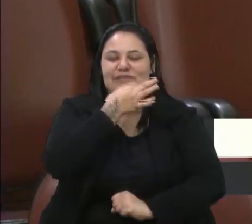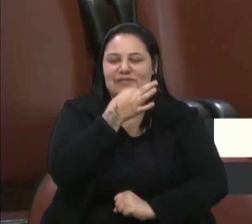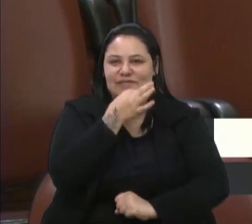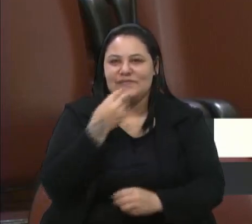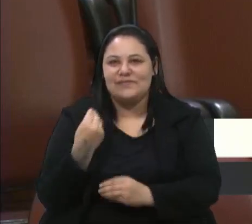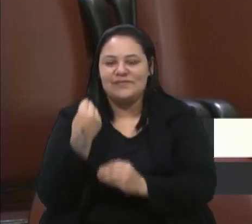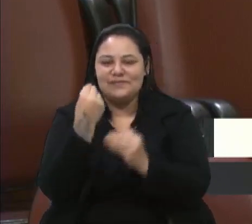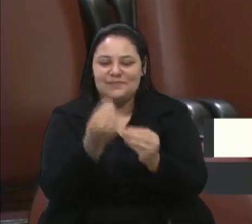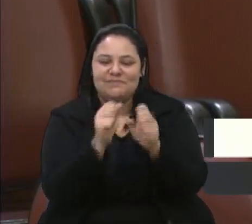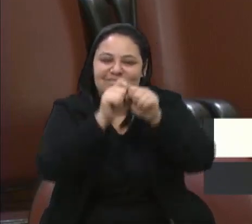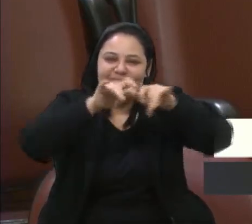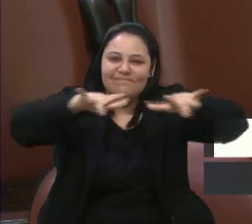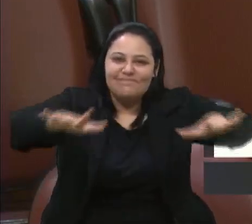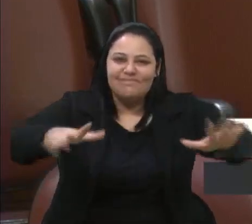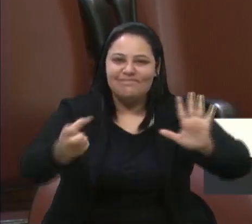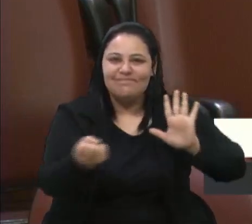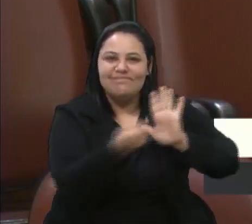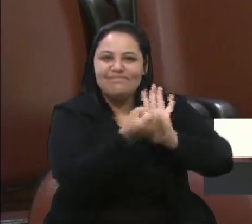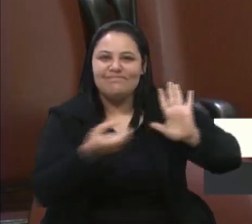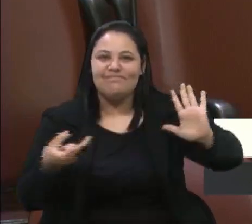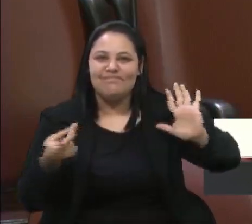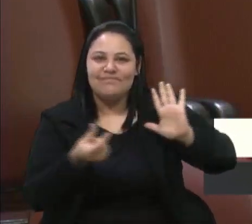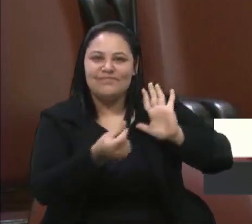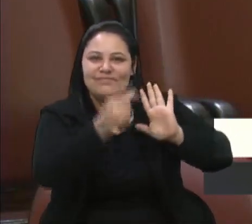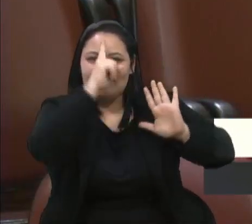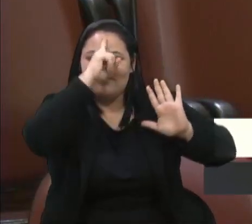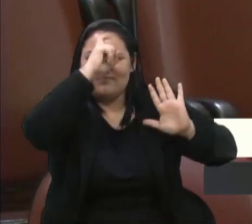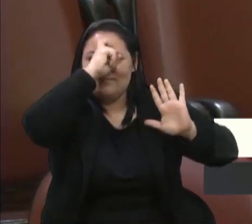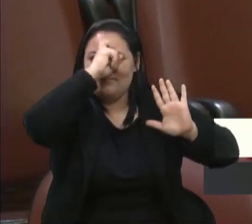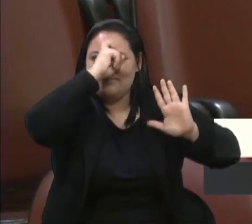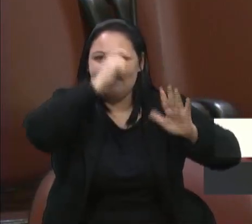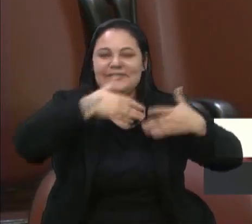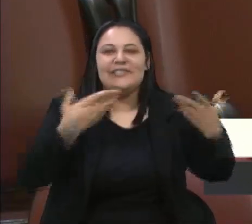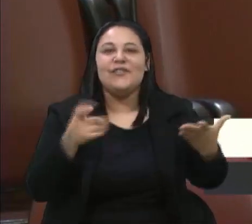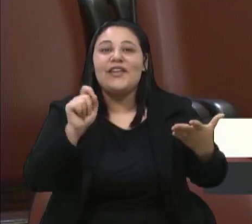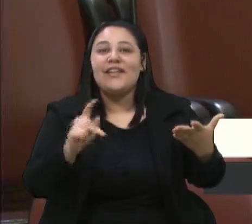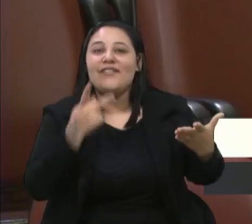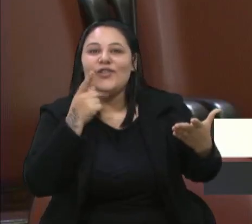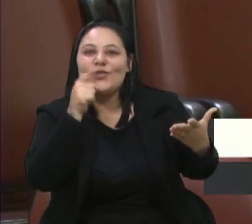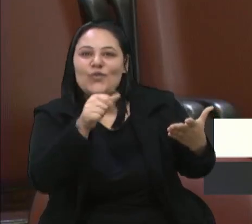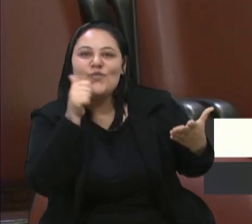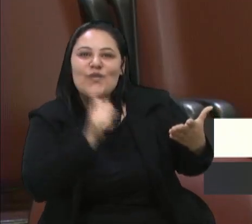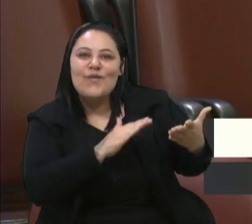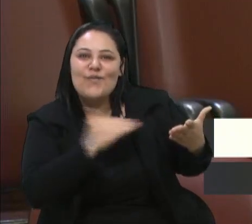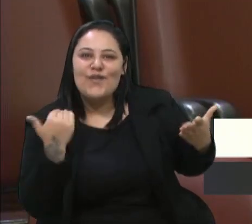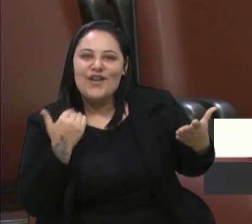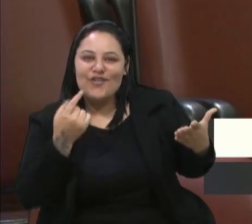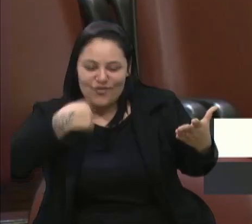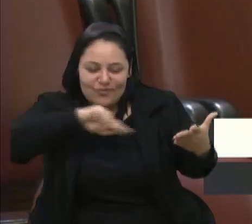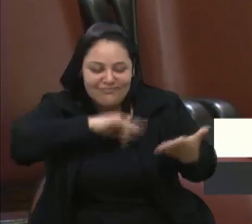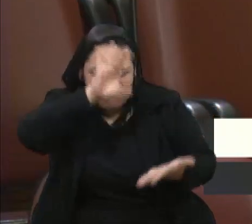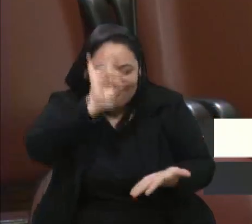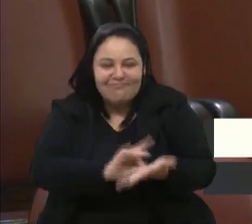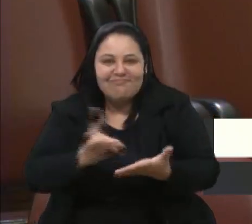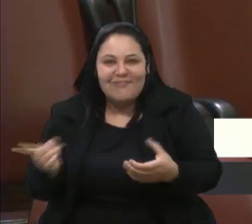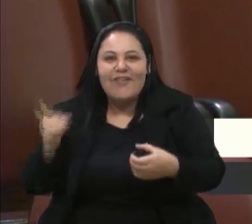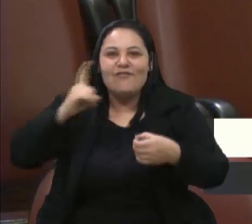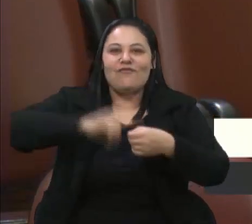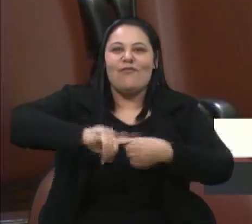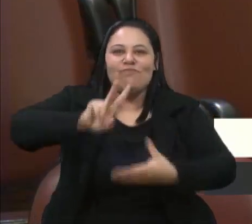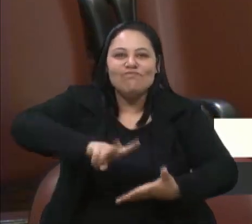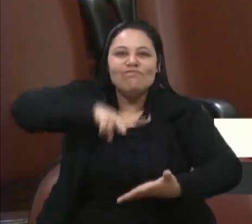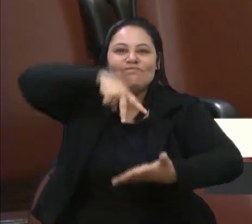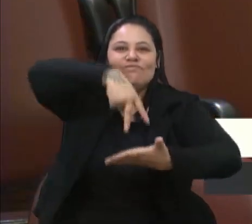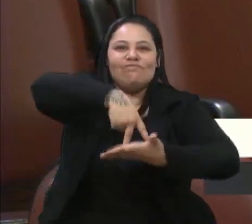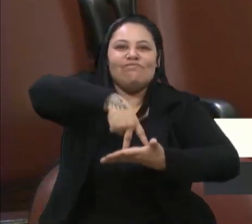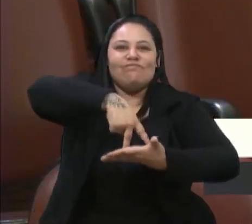Caxias do Sul o legado do hospital. Então, Lara, aqueles que anunciaram a tua morte, nós proclamamos a tua ressurreição. Sabe por quê? Porque tu